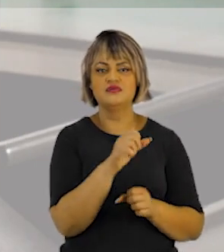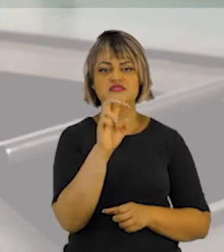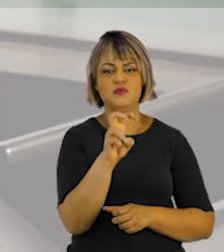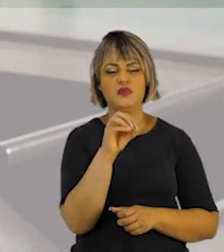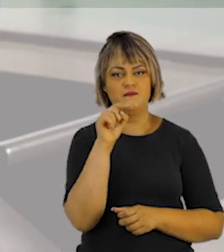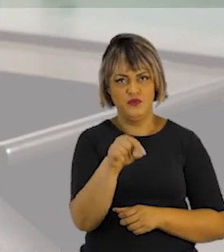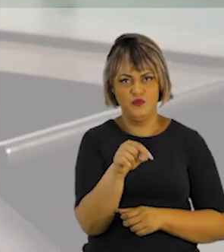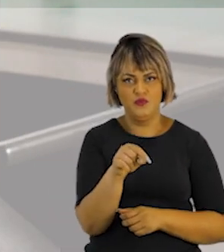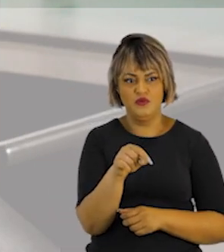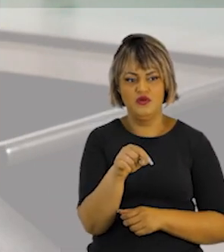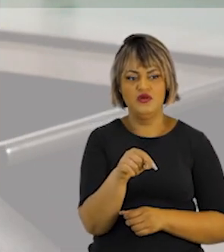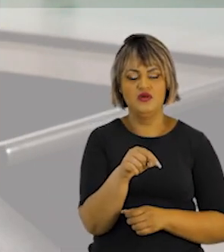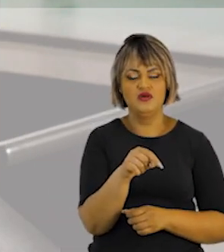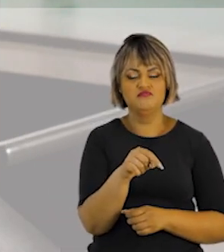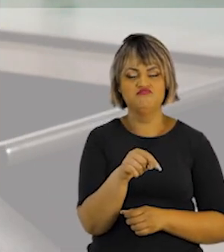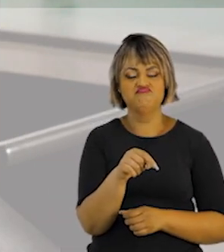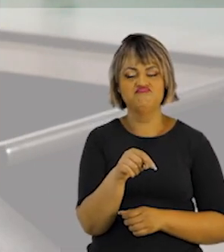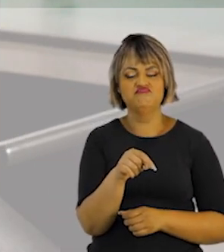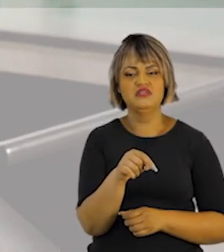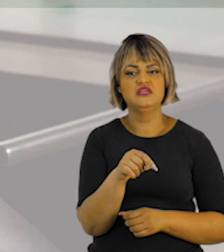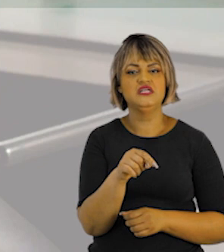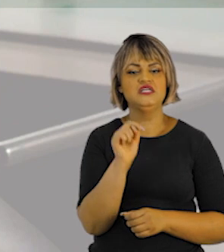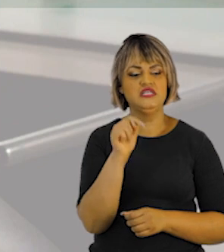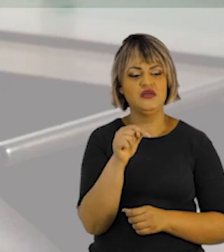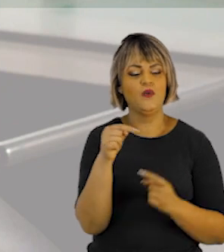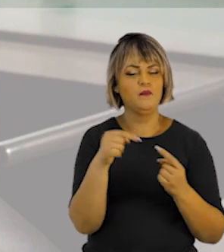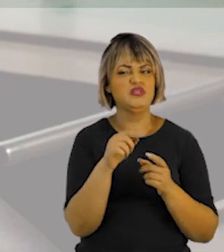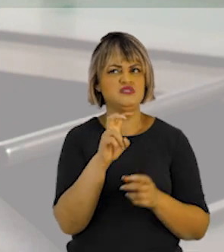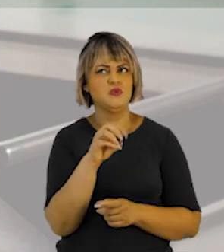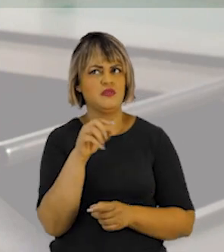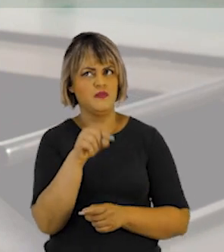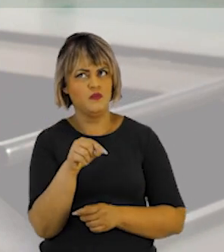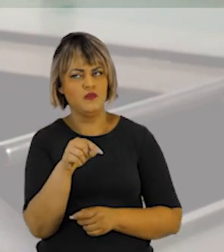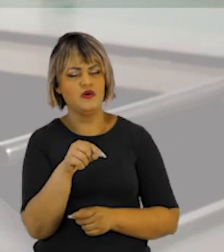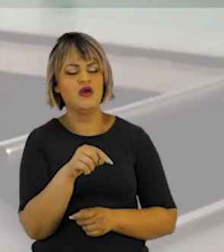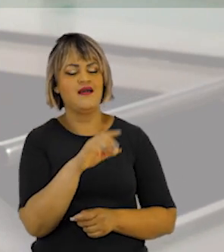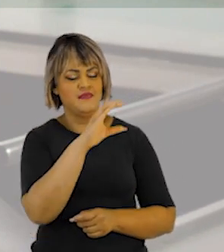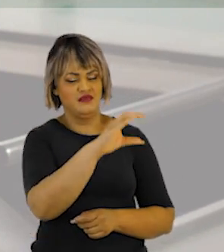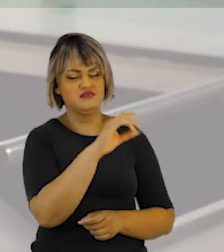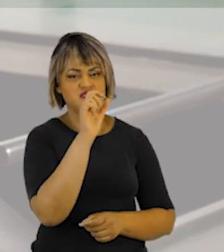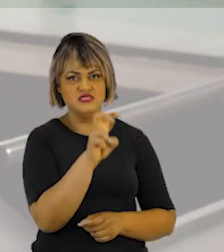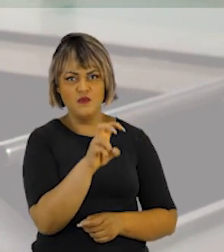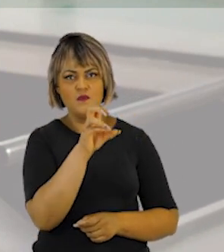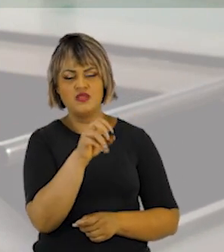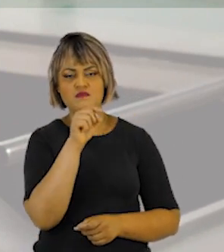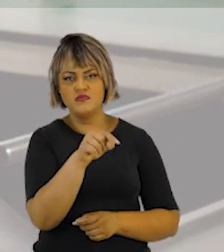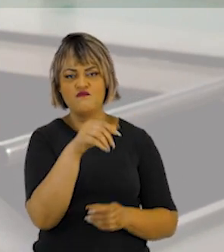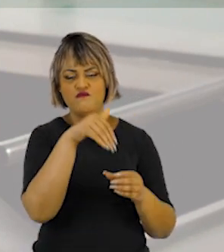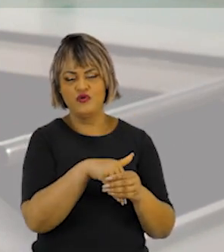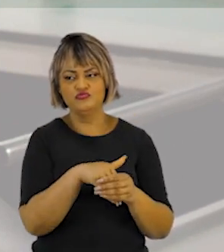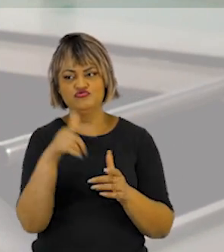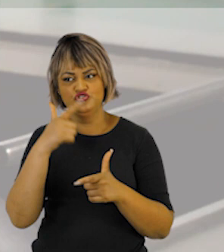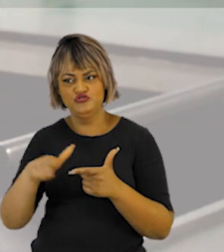deu 50 mil votos, e os votos de legenda dados ao partido A também, nesse bolo, deu 50 mil, você pega os 50 mil votos do